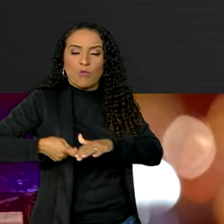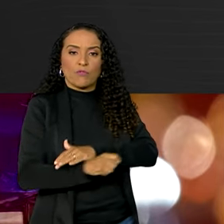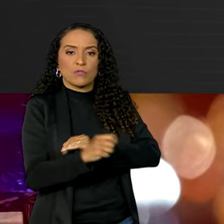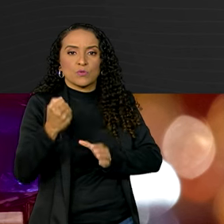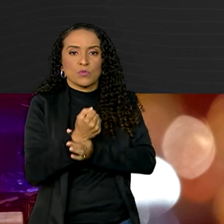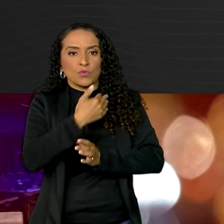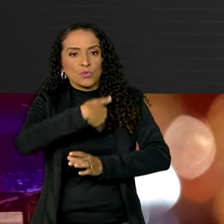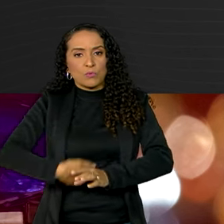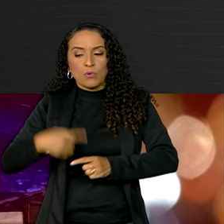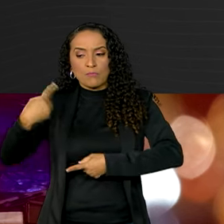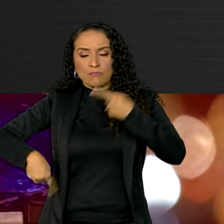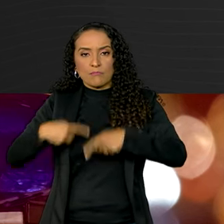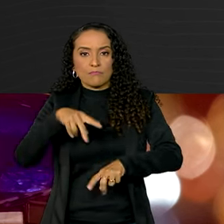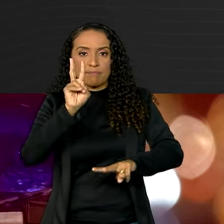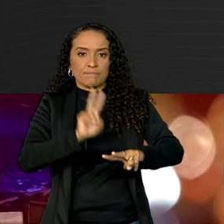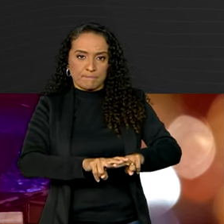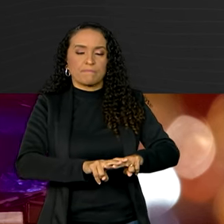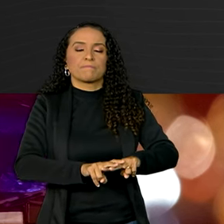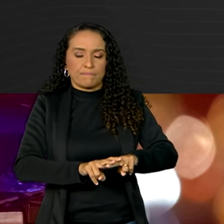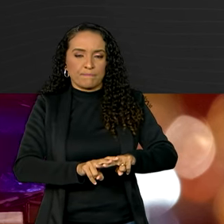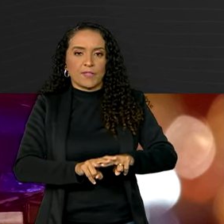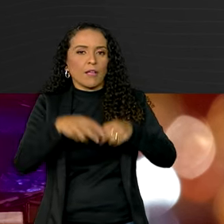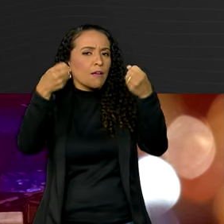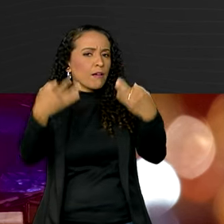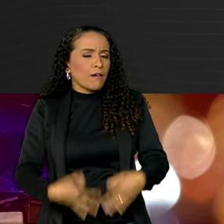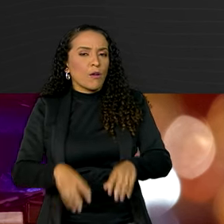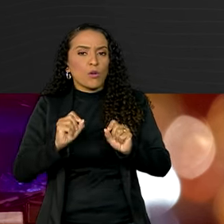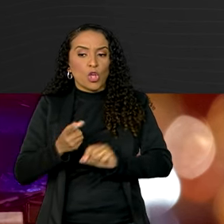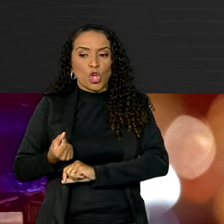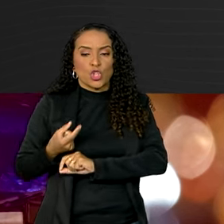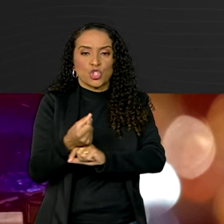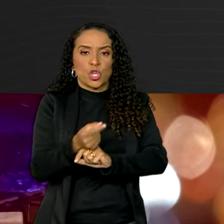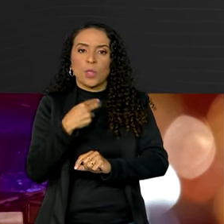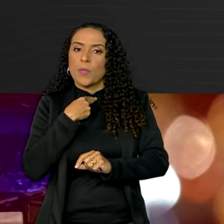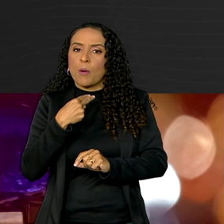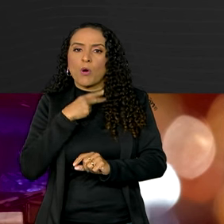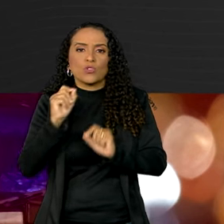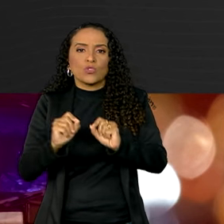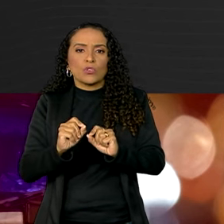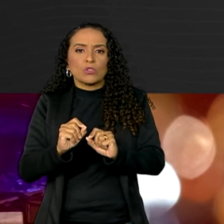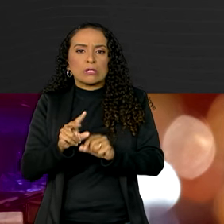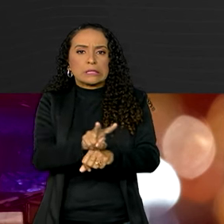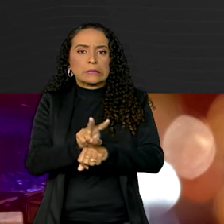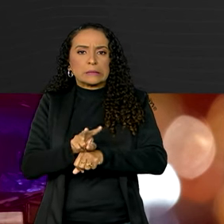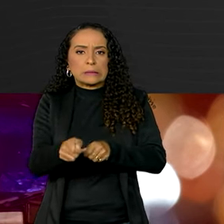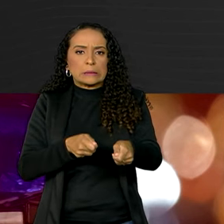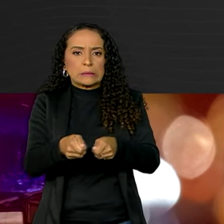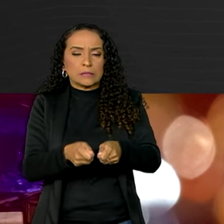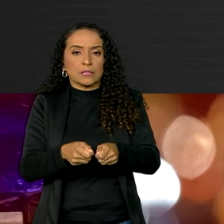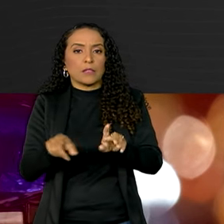Segurança Pública e Política Penitenciária, com a definição de que os recursos não poderiam ser contingenciados.